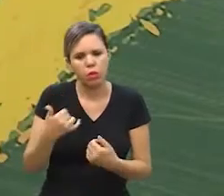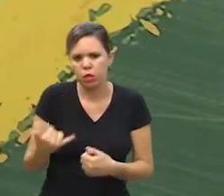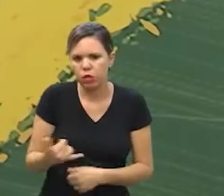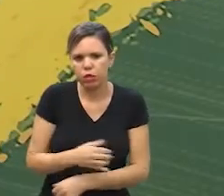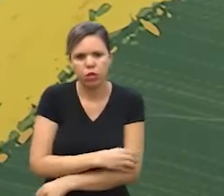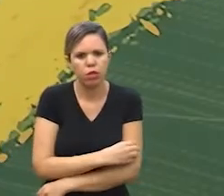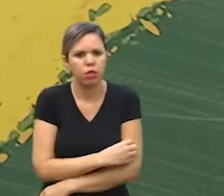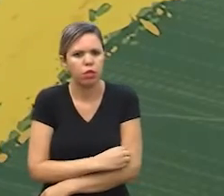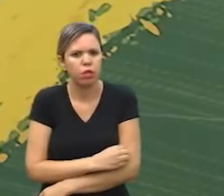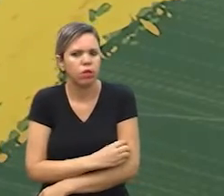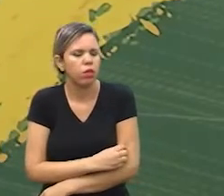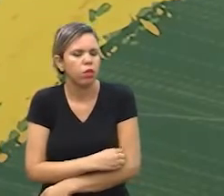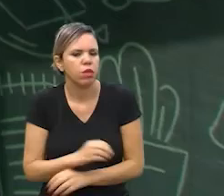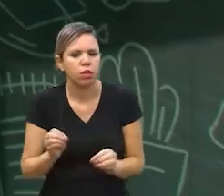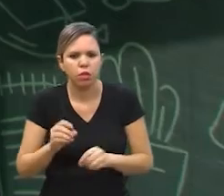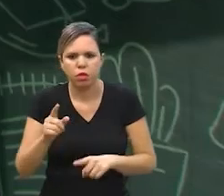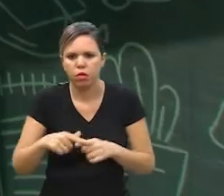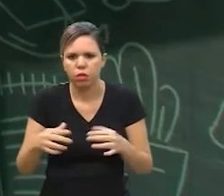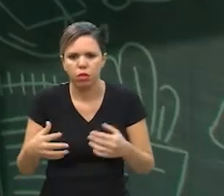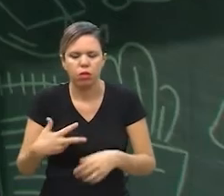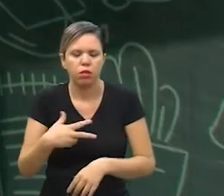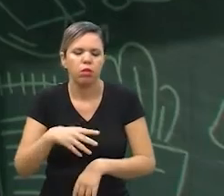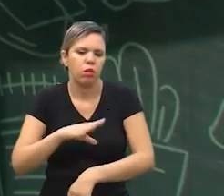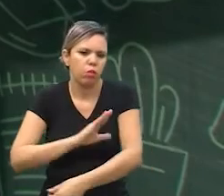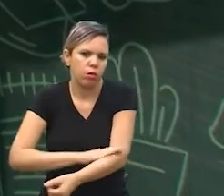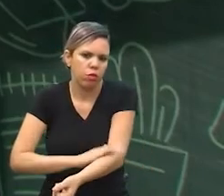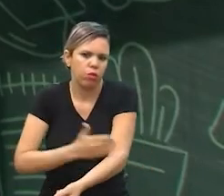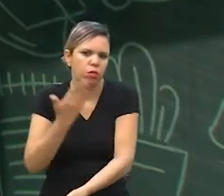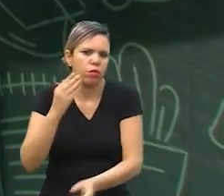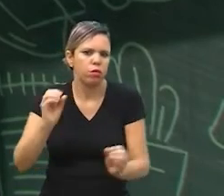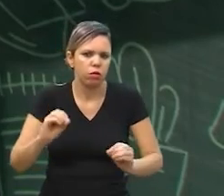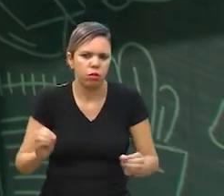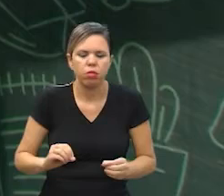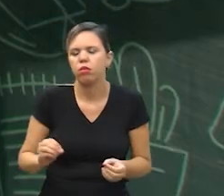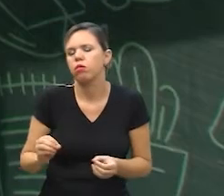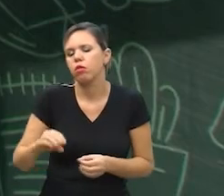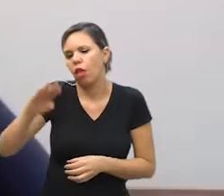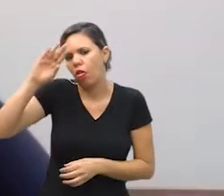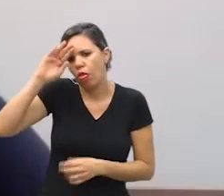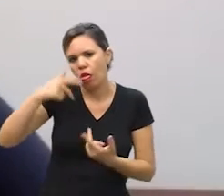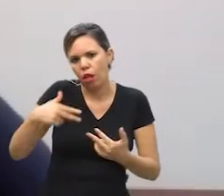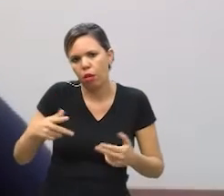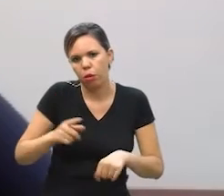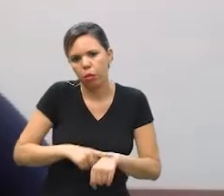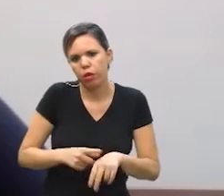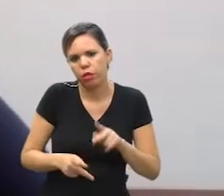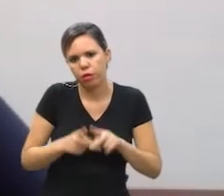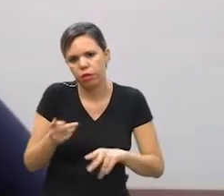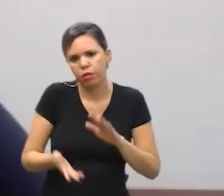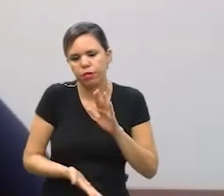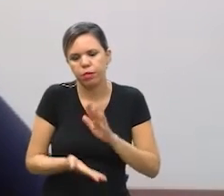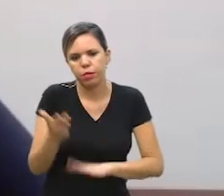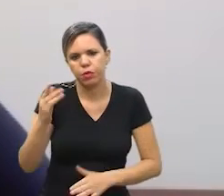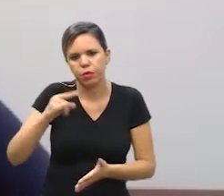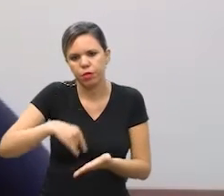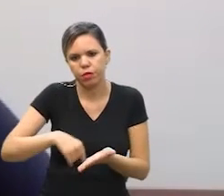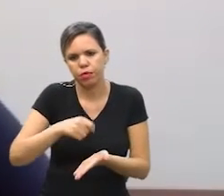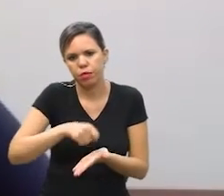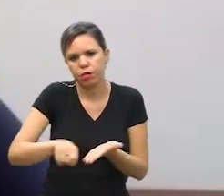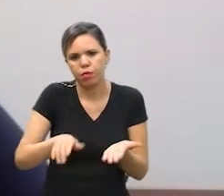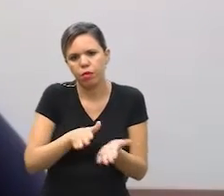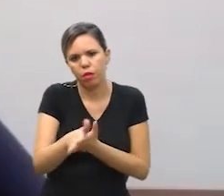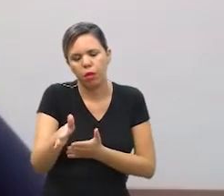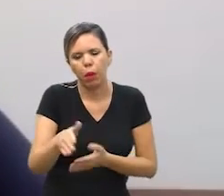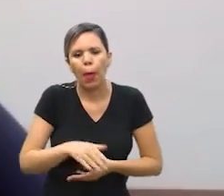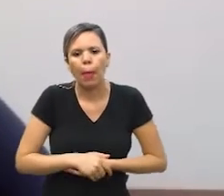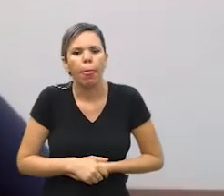sem que ele precise ter equipamentos para medir sinais vitais e no momento que esse paciente sai da consulta já com a sua receita ela já imprime